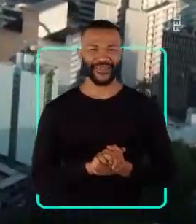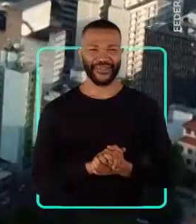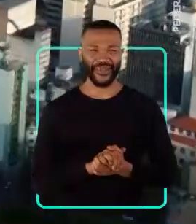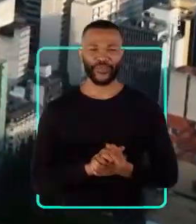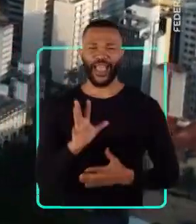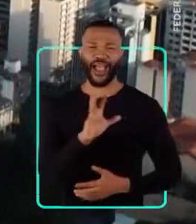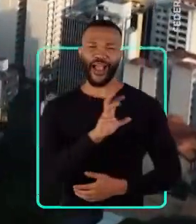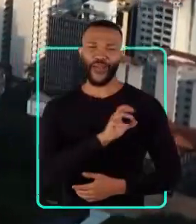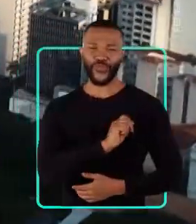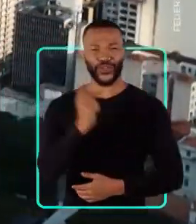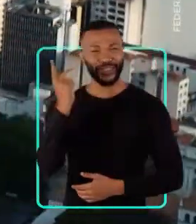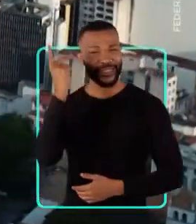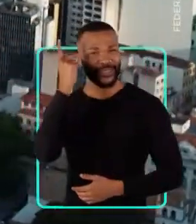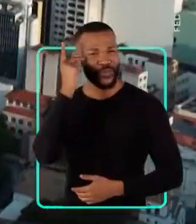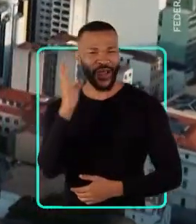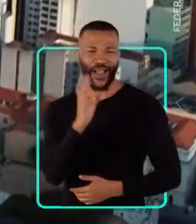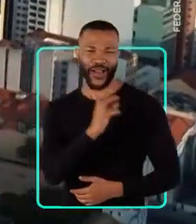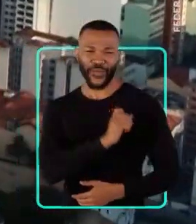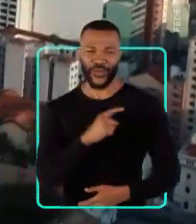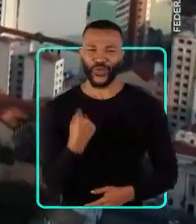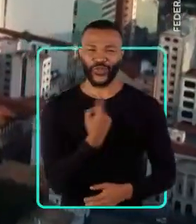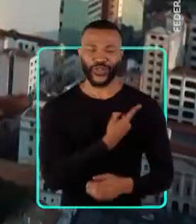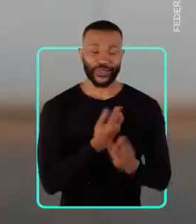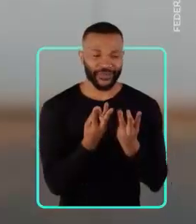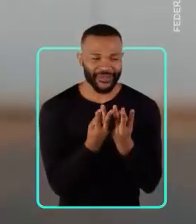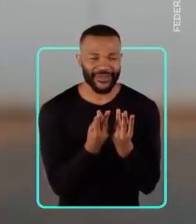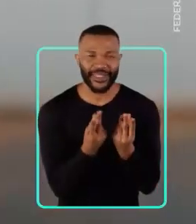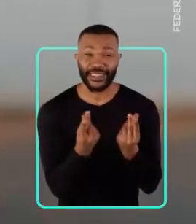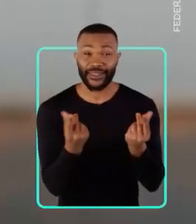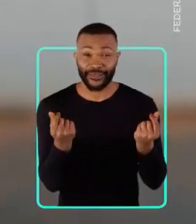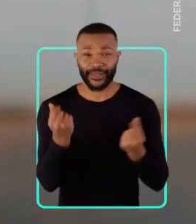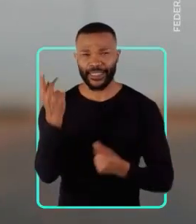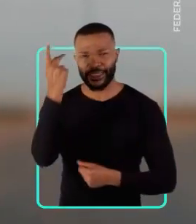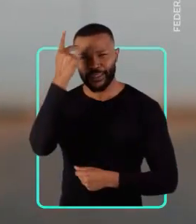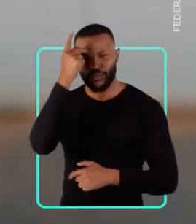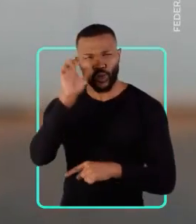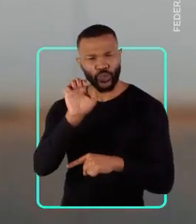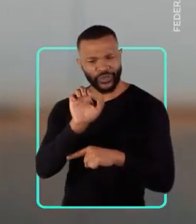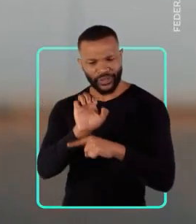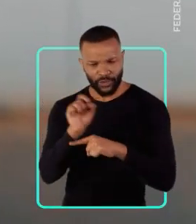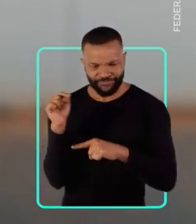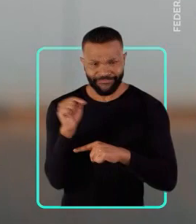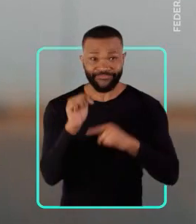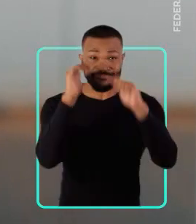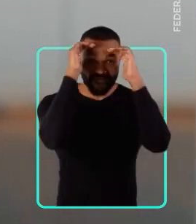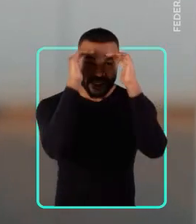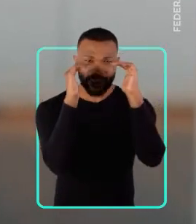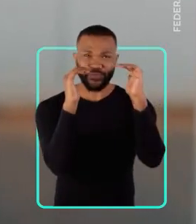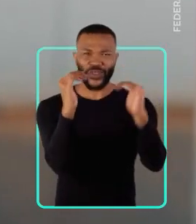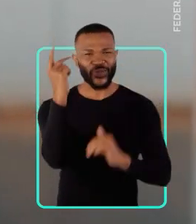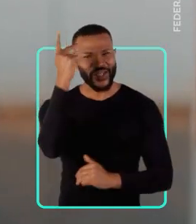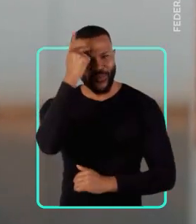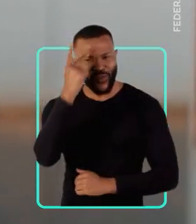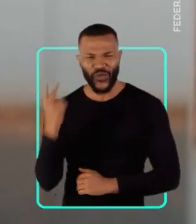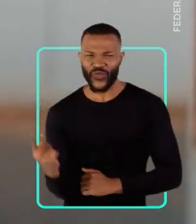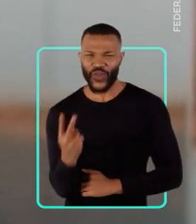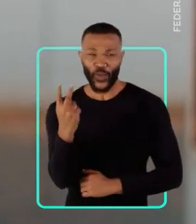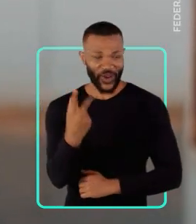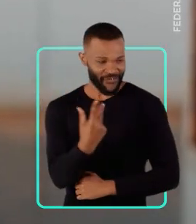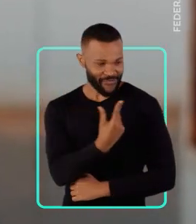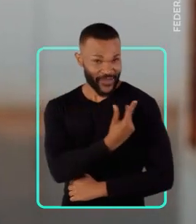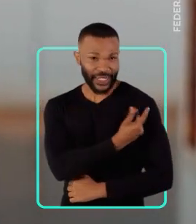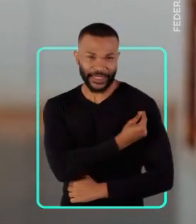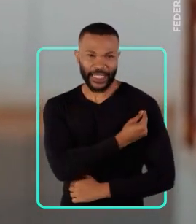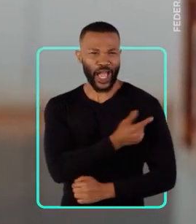Amor por São Paulo é amor à nossa essência. São Paulo é um estado de respeito. São Paulo valoriza a vacina.